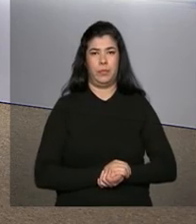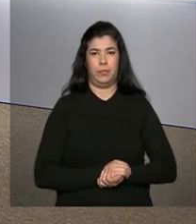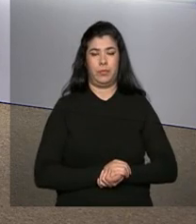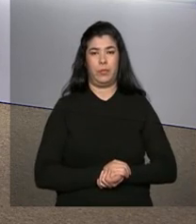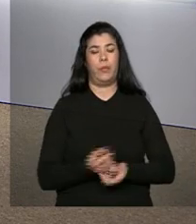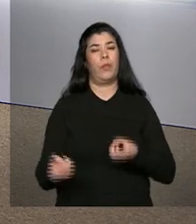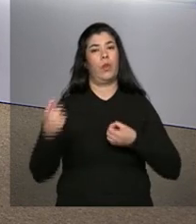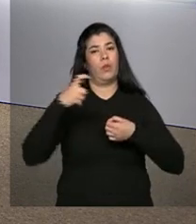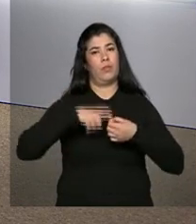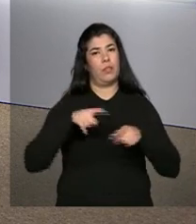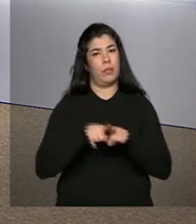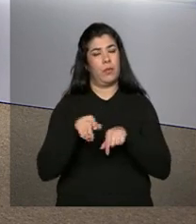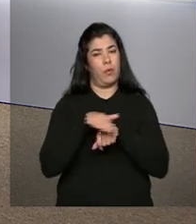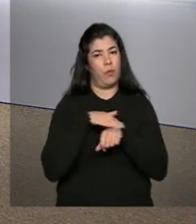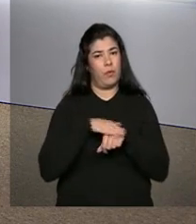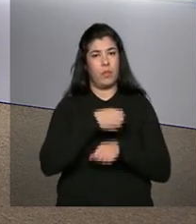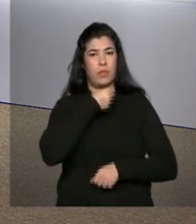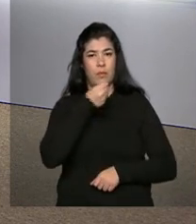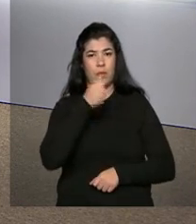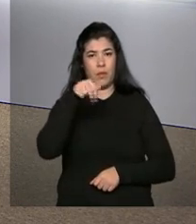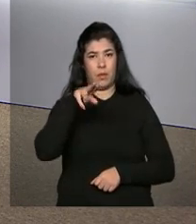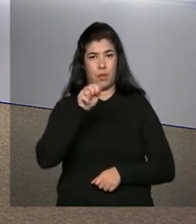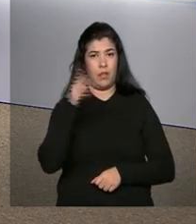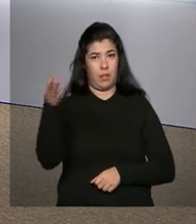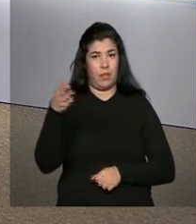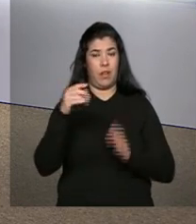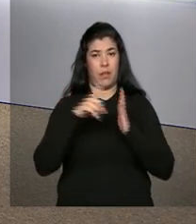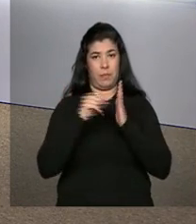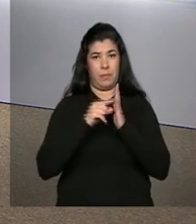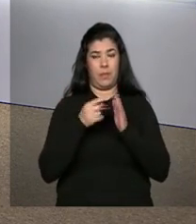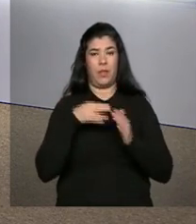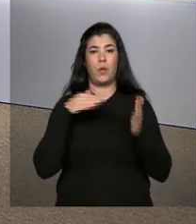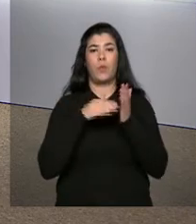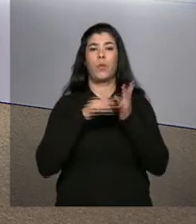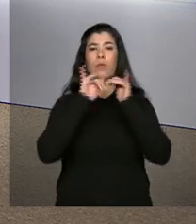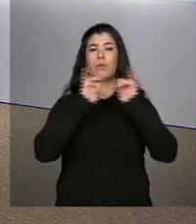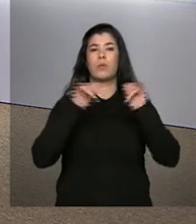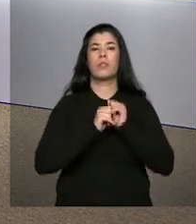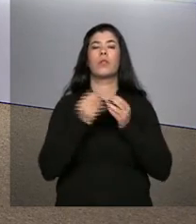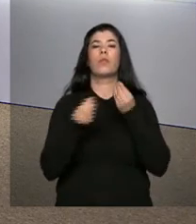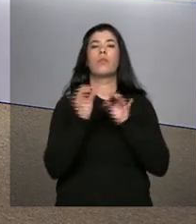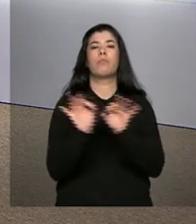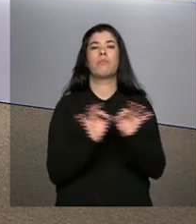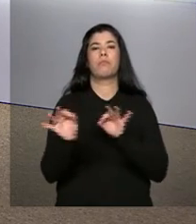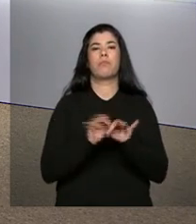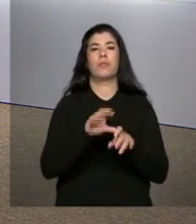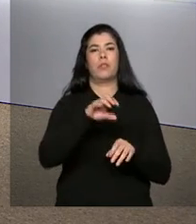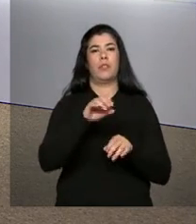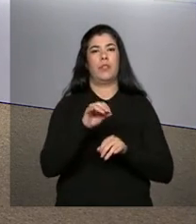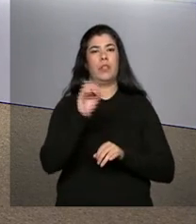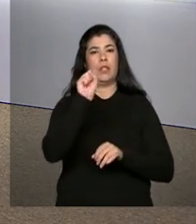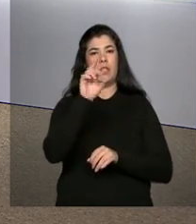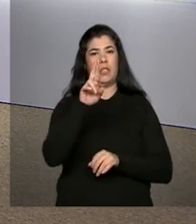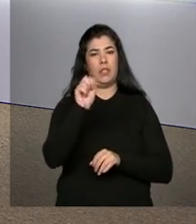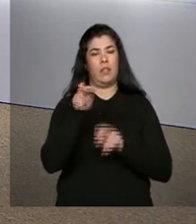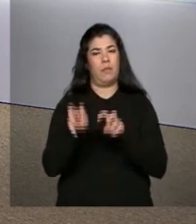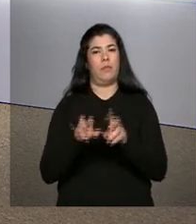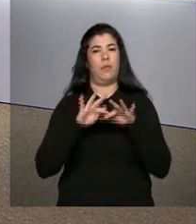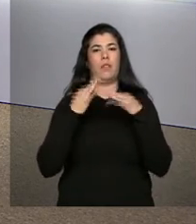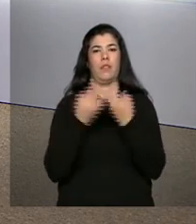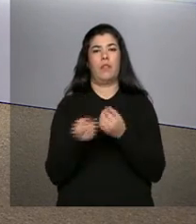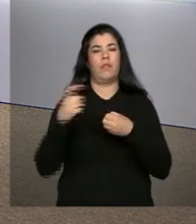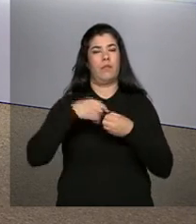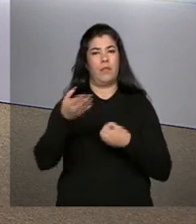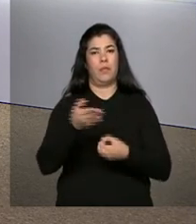Nós vamos voltar a conversar com a repórter Ana Gabriela Salles, que tem as últimas informações sobre o lançamento do Plano Safra da Agricultura Familiar.